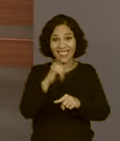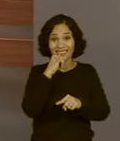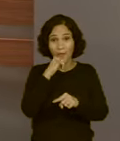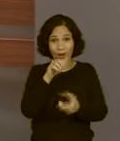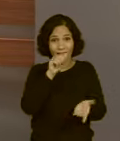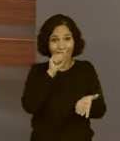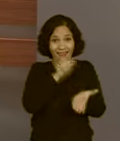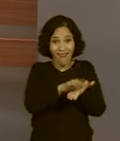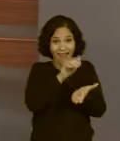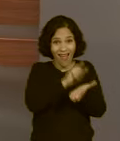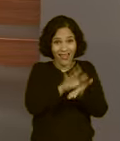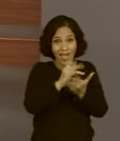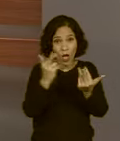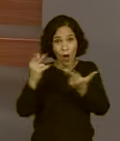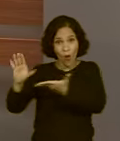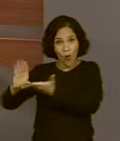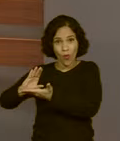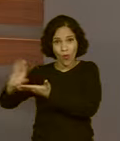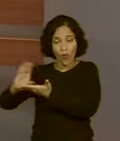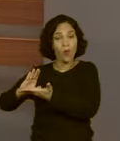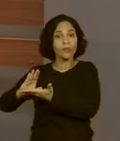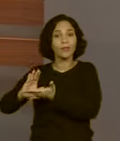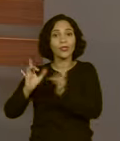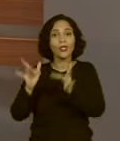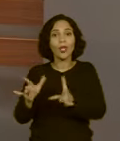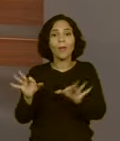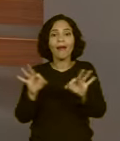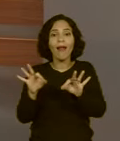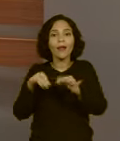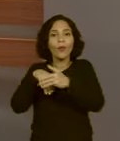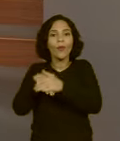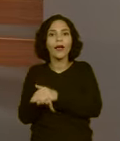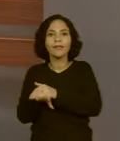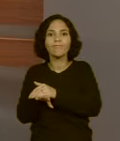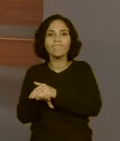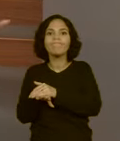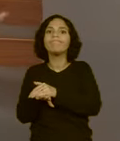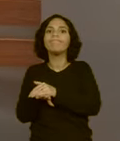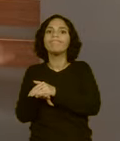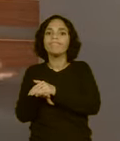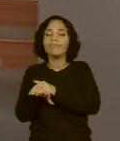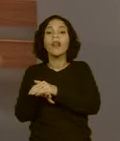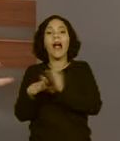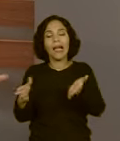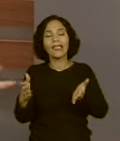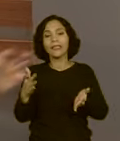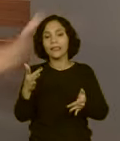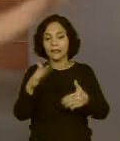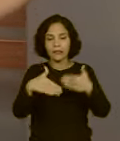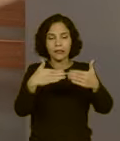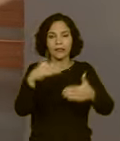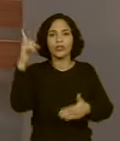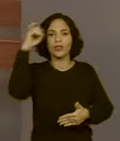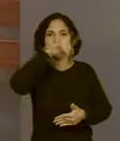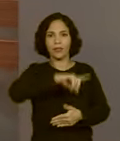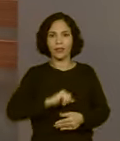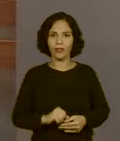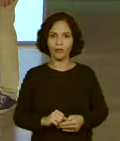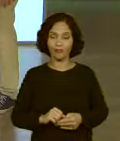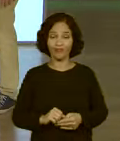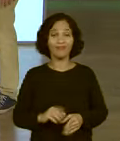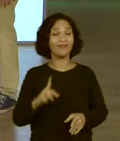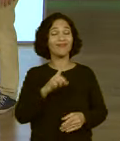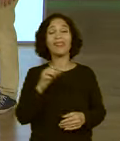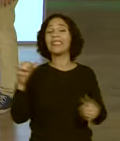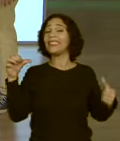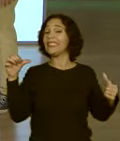gastando igual ao que recebe, não tem sobra, não tem fôlego, e aí a pessoa se aperta. E o caso